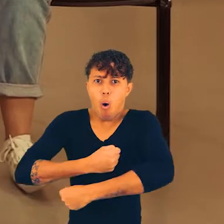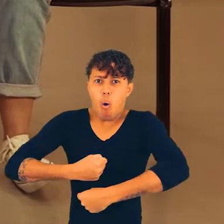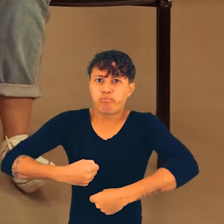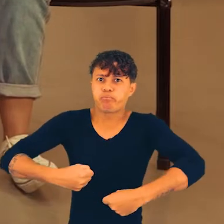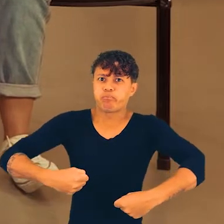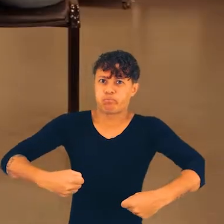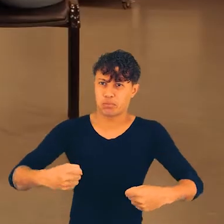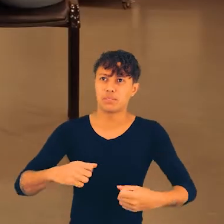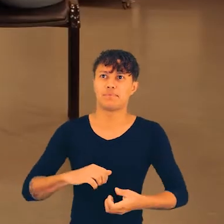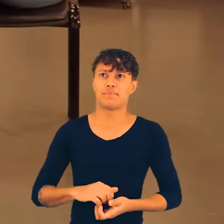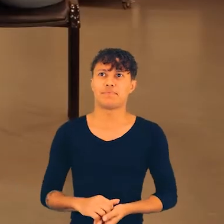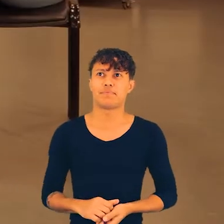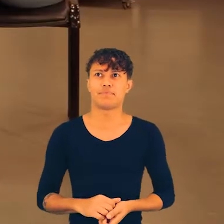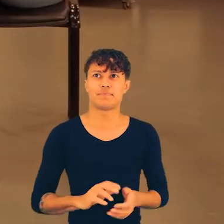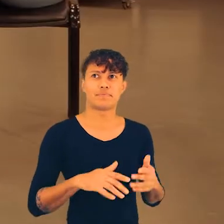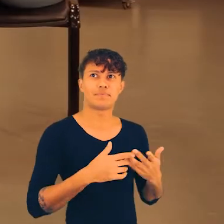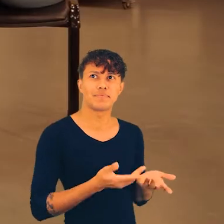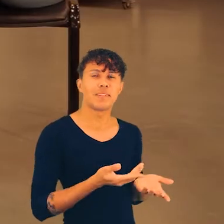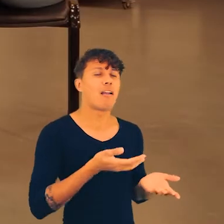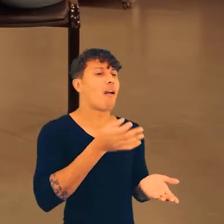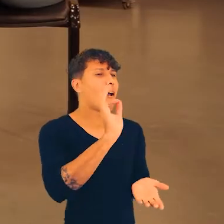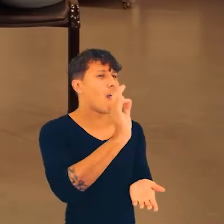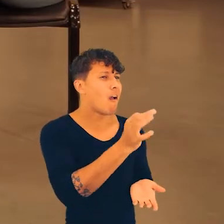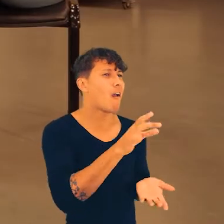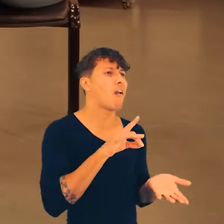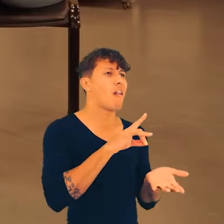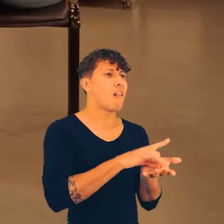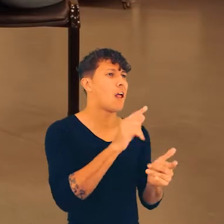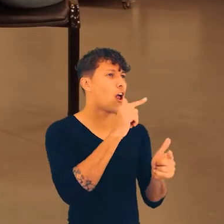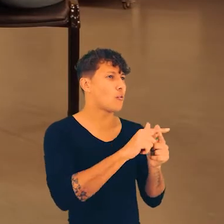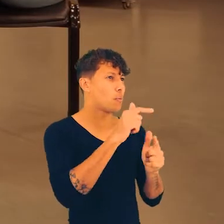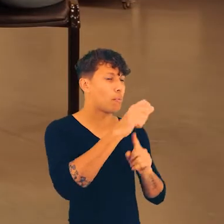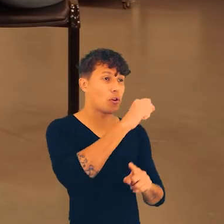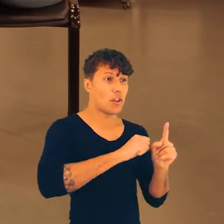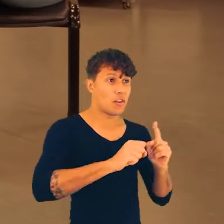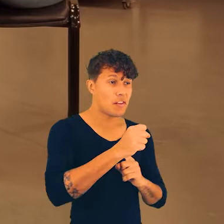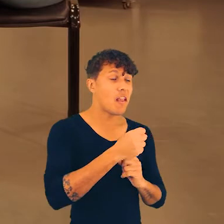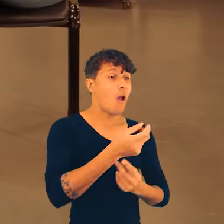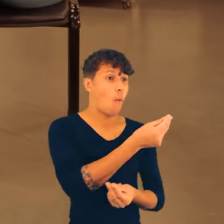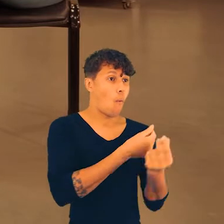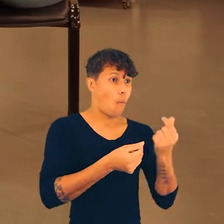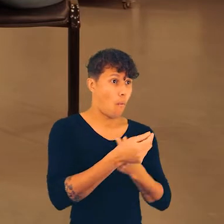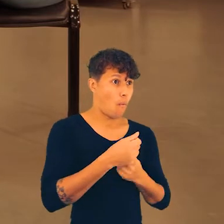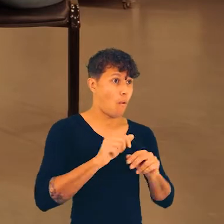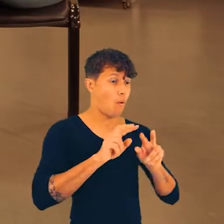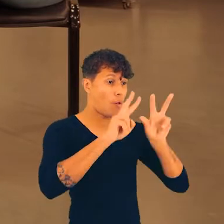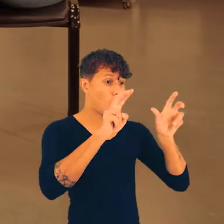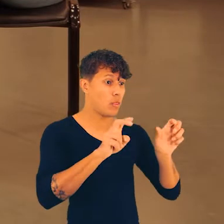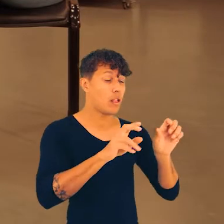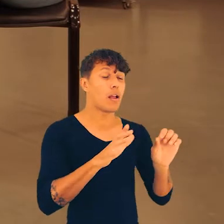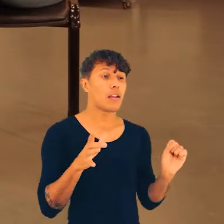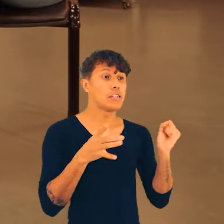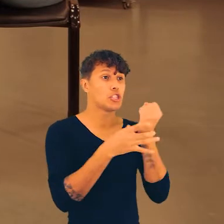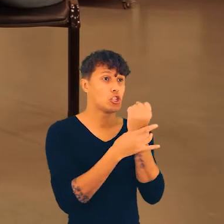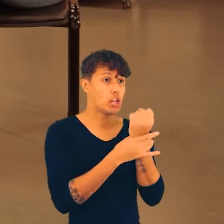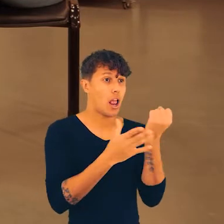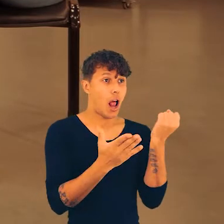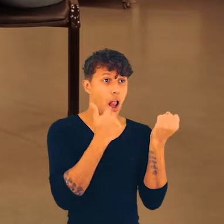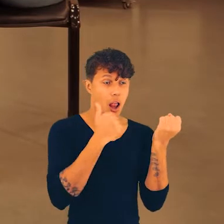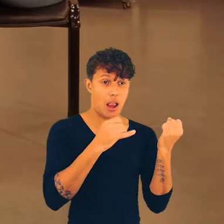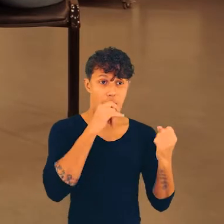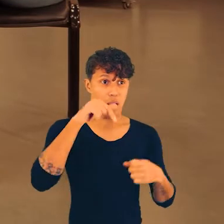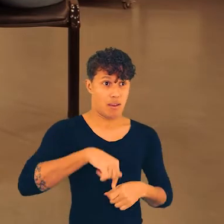obesidade. Conhecer outras realidades, os problemas sociais e econômicos, mas, principalmente, do debate da segurança